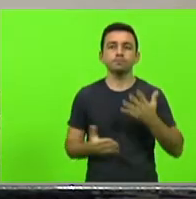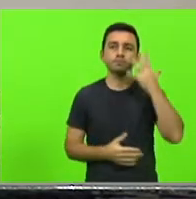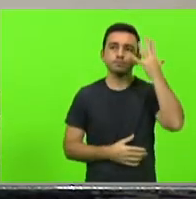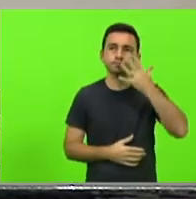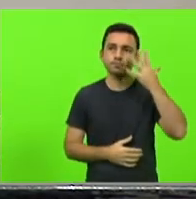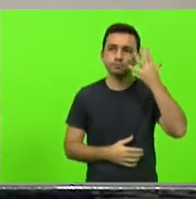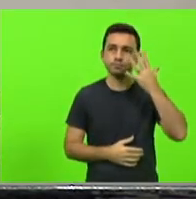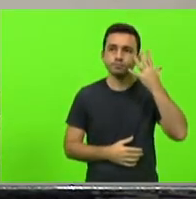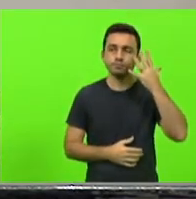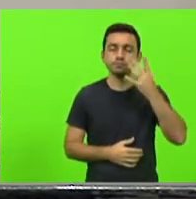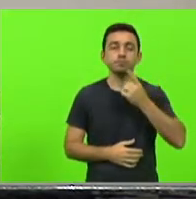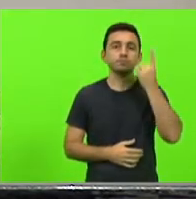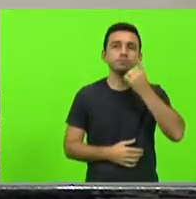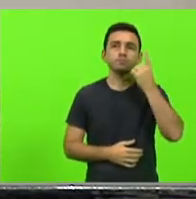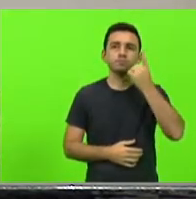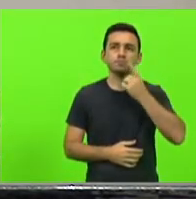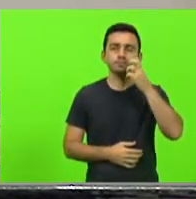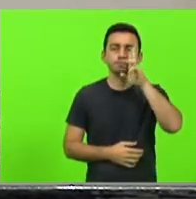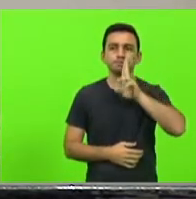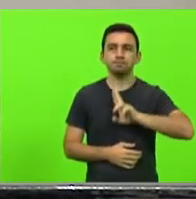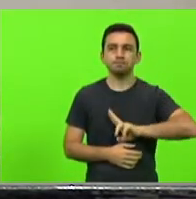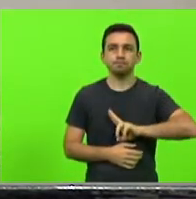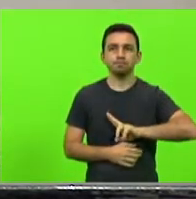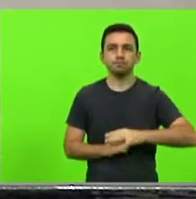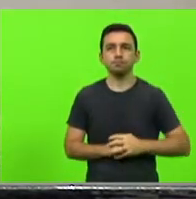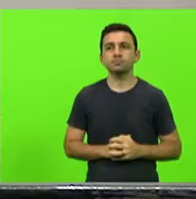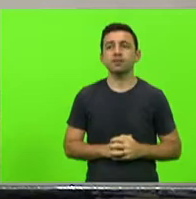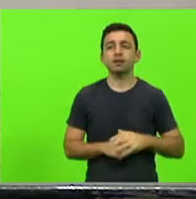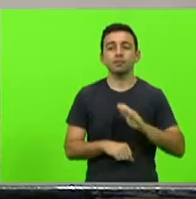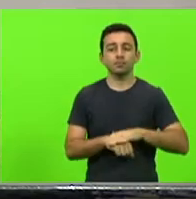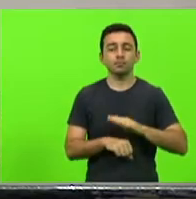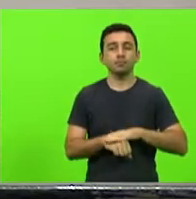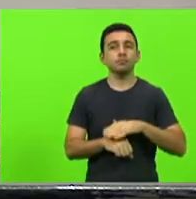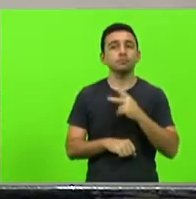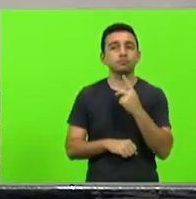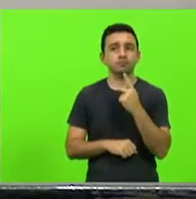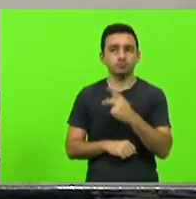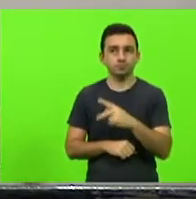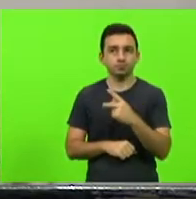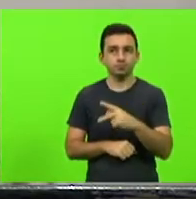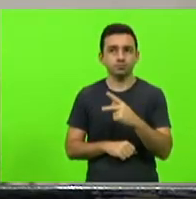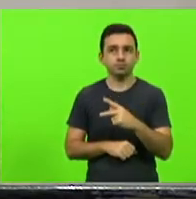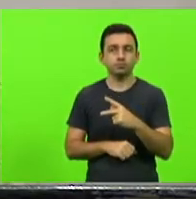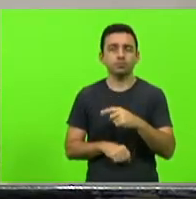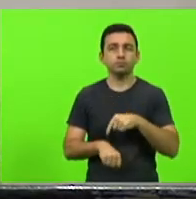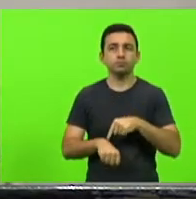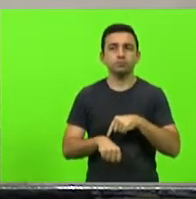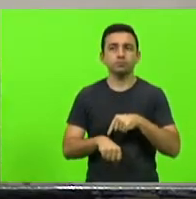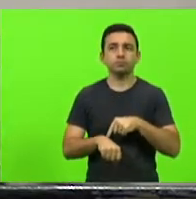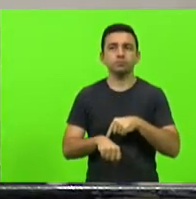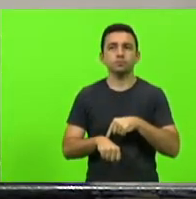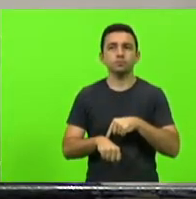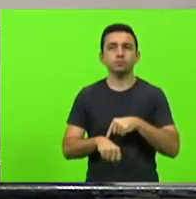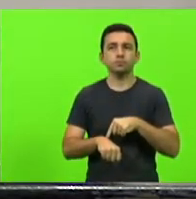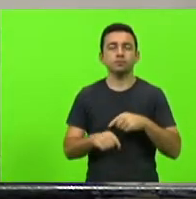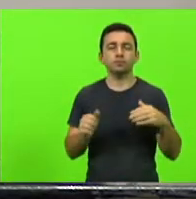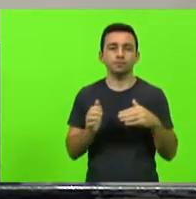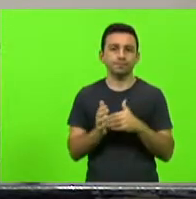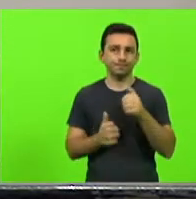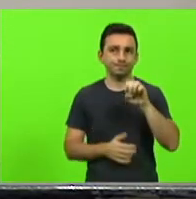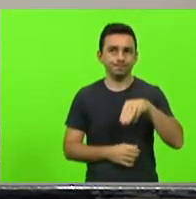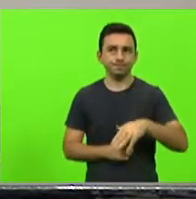deputado Ivan Nades. Vossa Excelência, tenho tempo de até dez minutos.